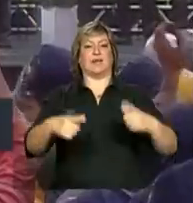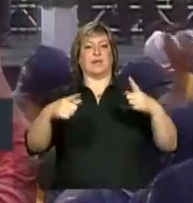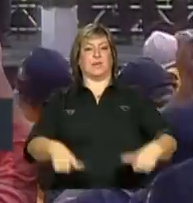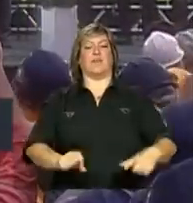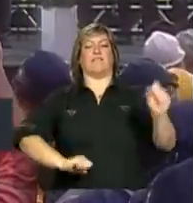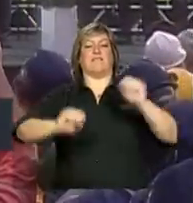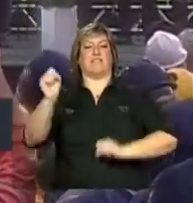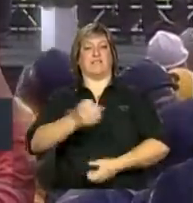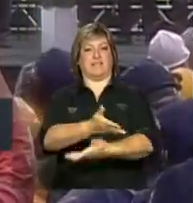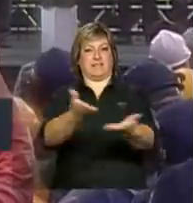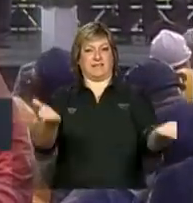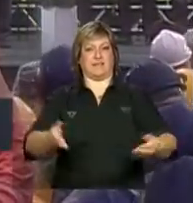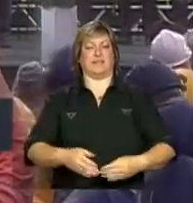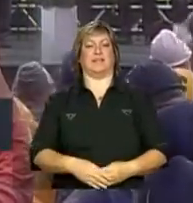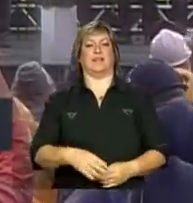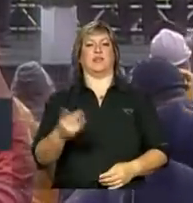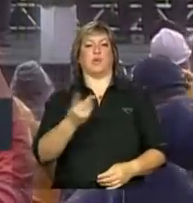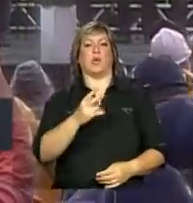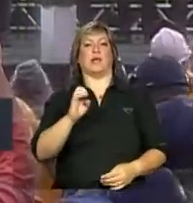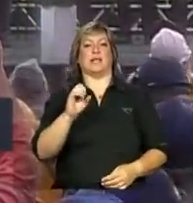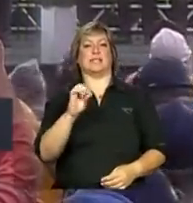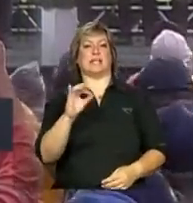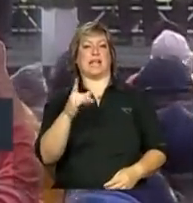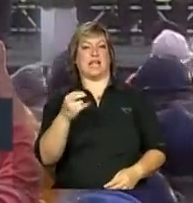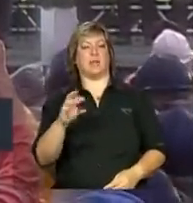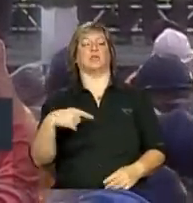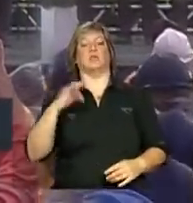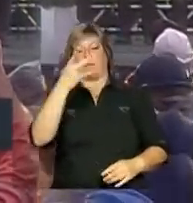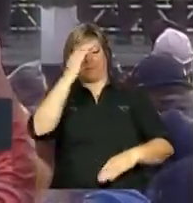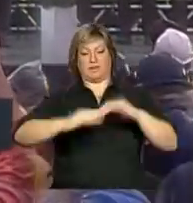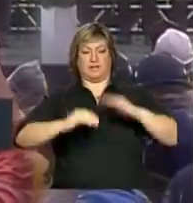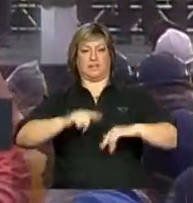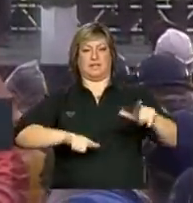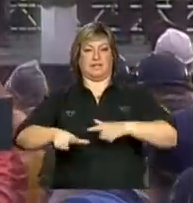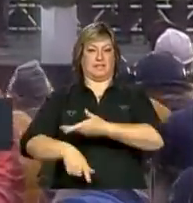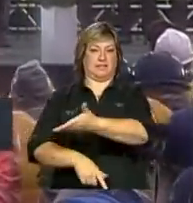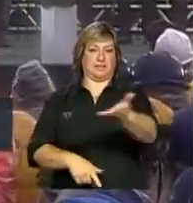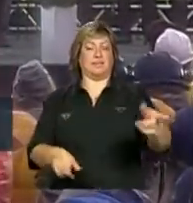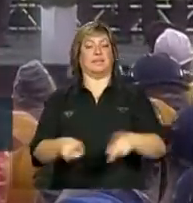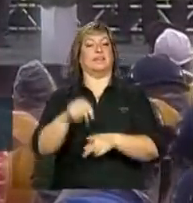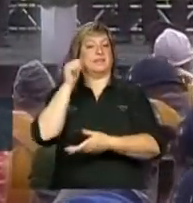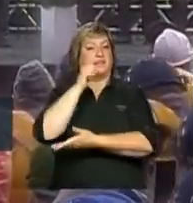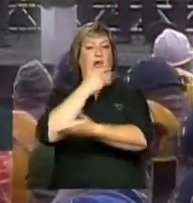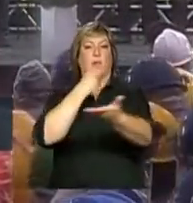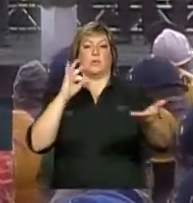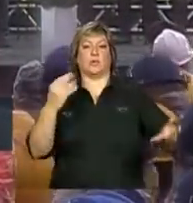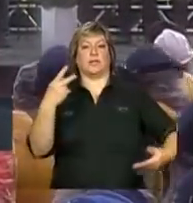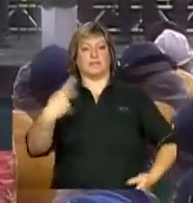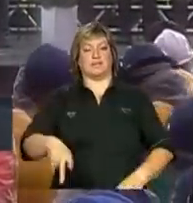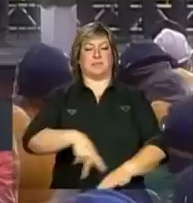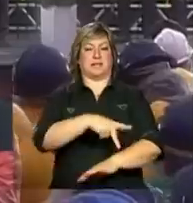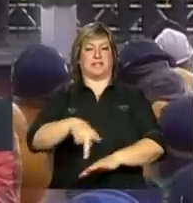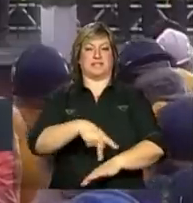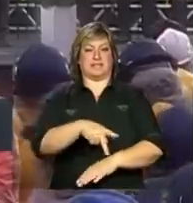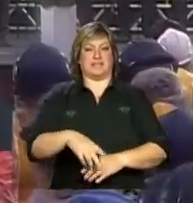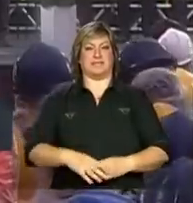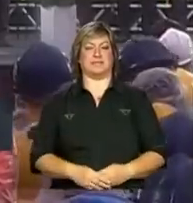viva o estaleiro Cripe Viva os trabalhadores e as trabalhadoras desse país